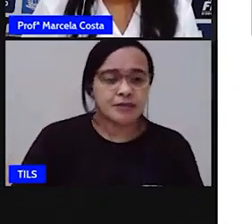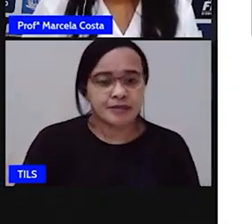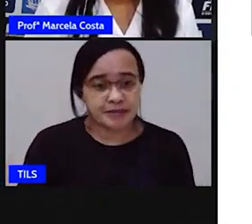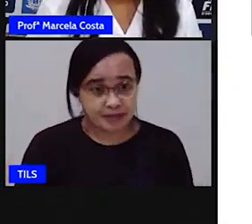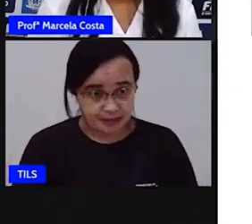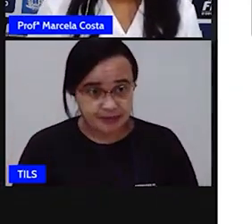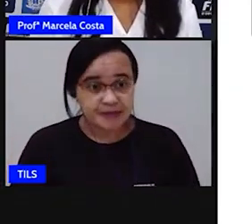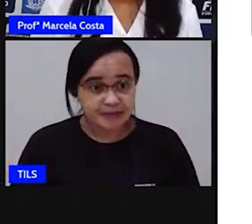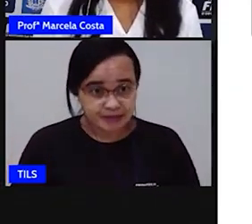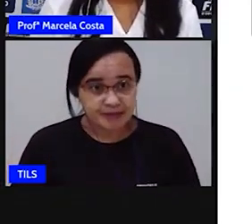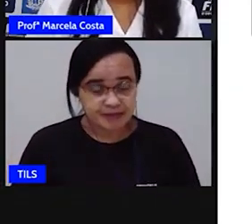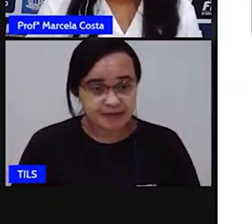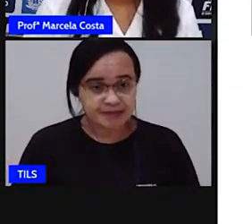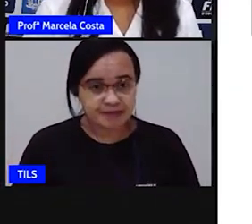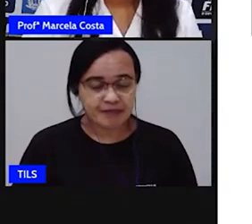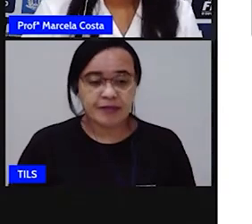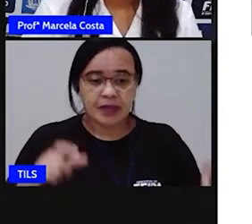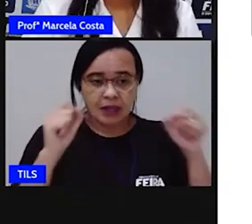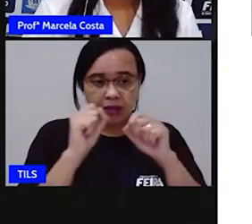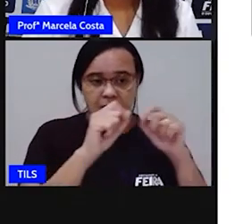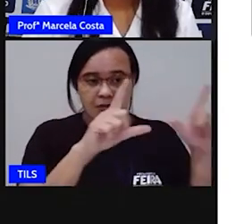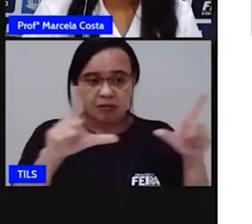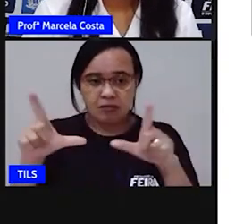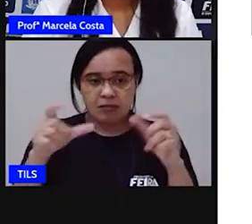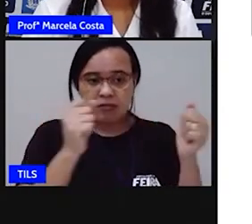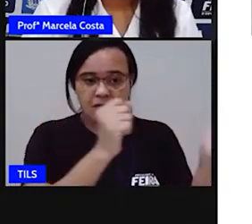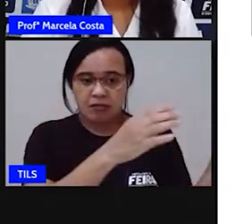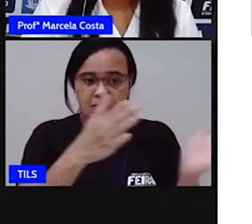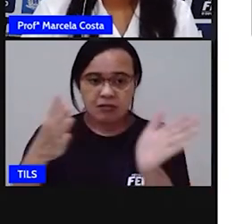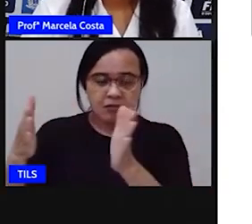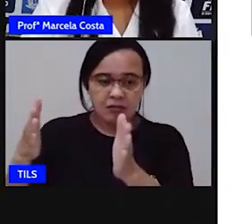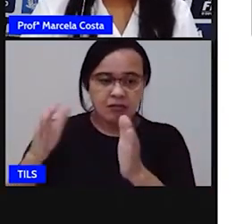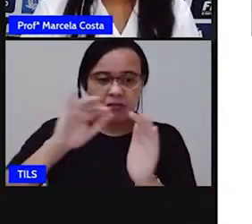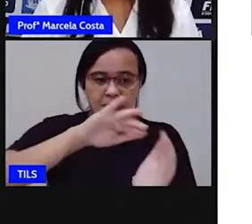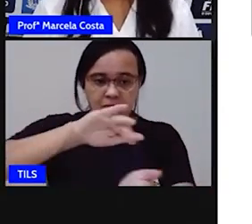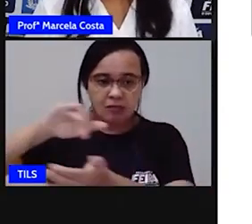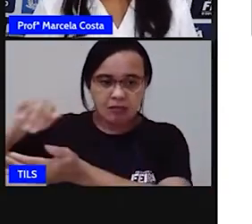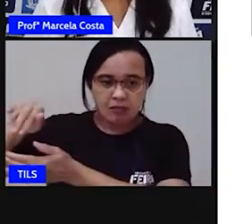Então, eu vou tirar aqui o slide da nossa apresentação, tá?